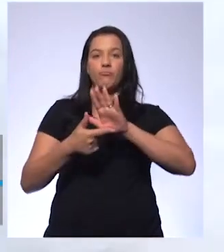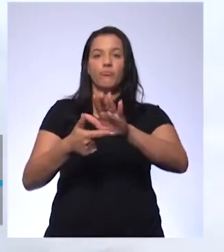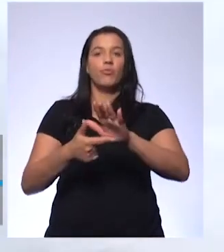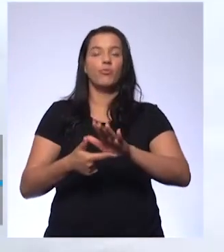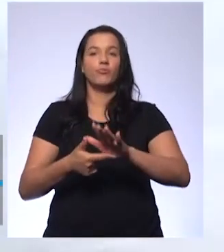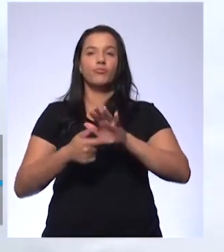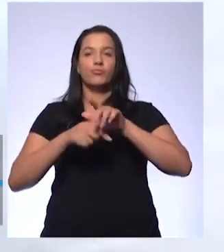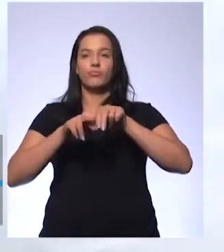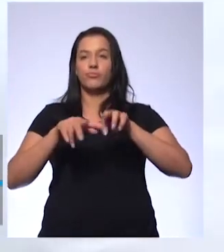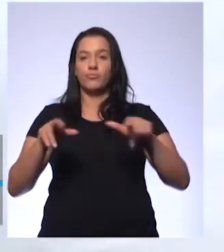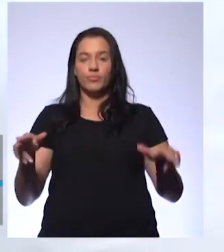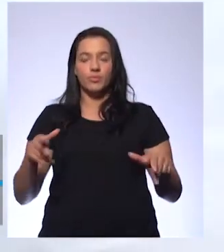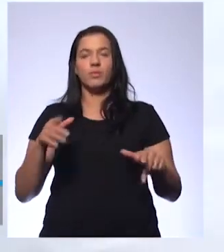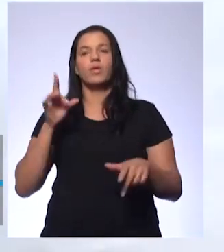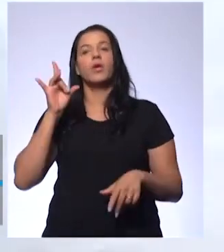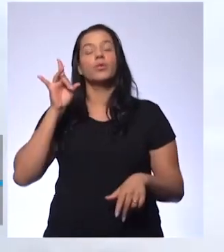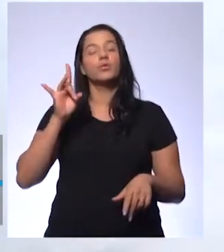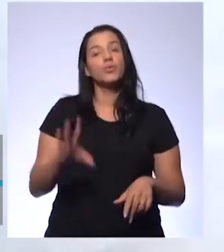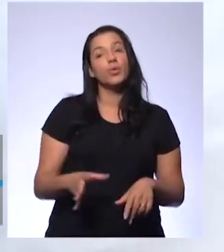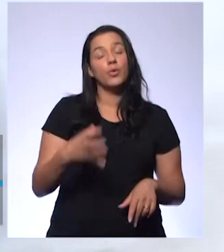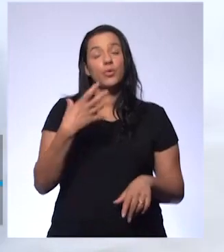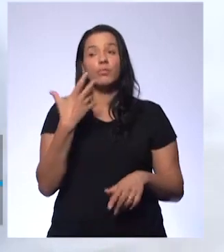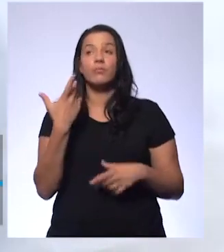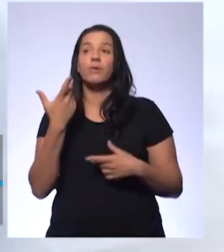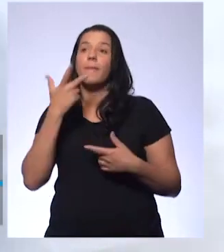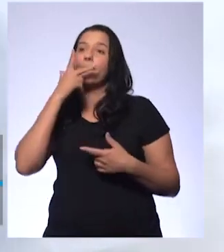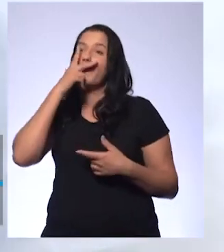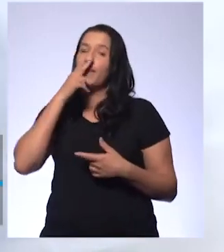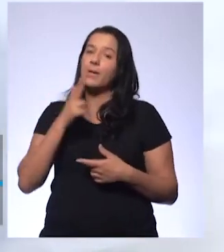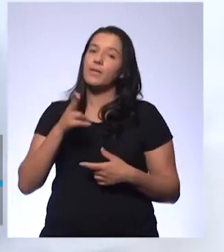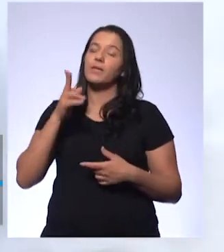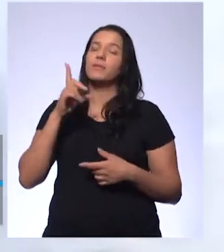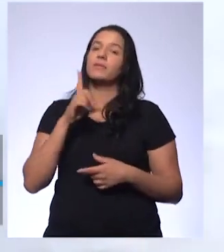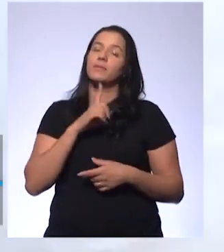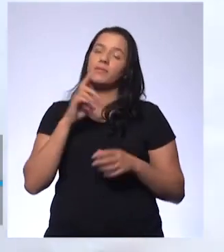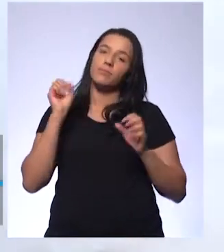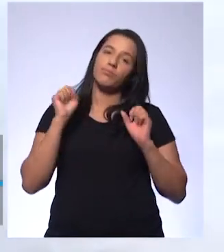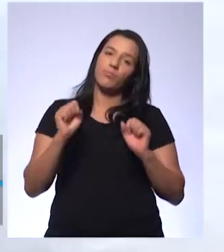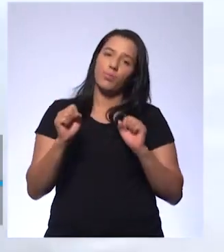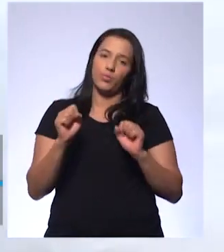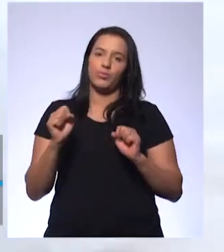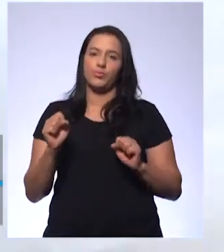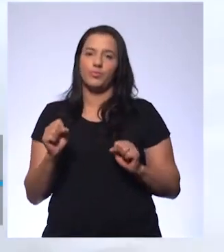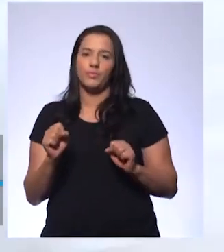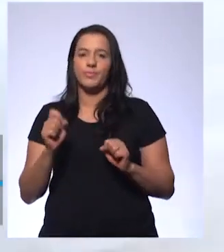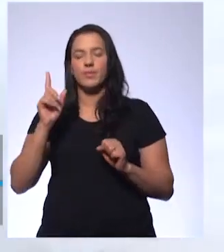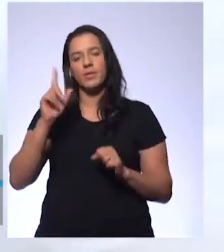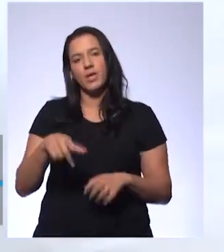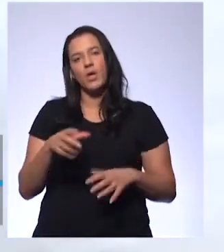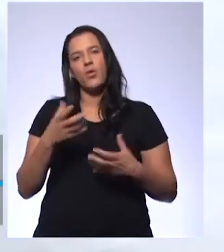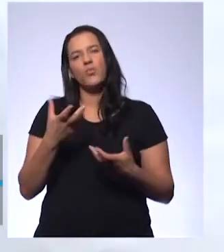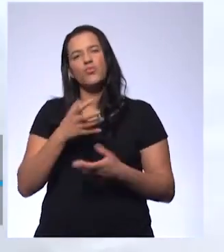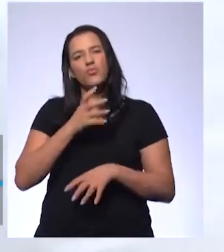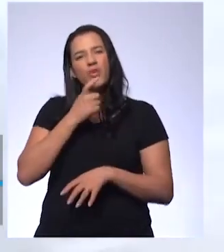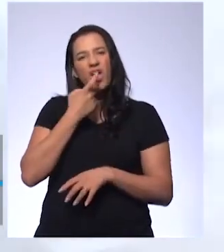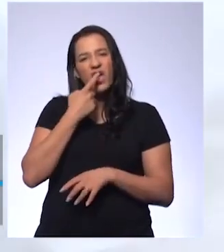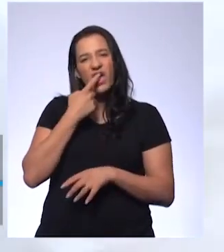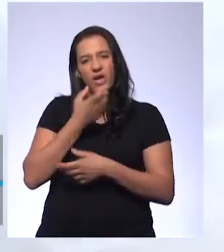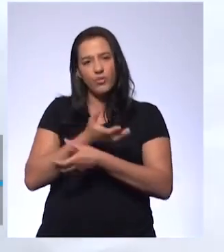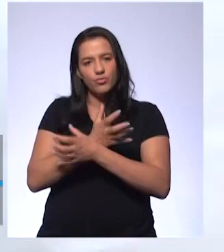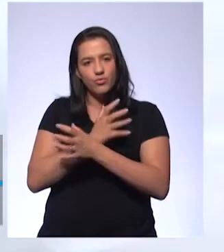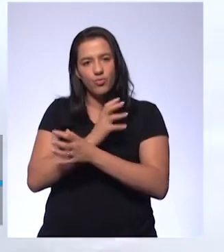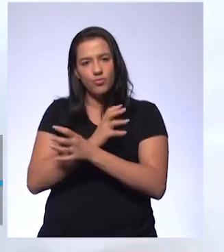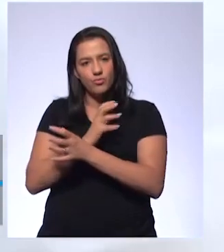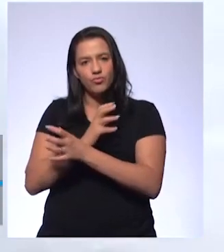animações, aquilo ali são suposições, comparando com os répteis que existem hoje, a partir dos ossos que se tem de antigamente. Então,